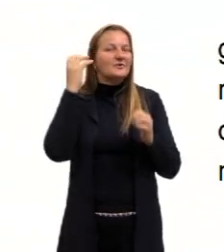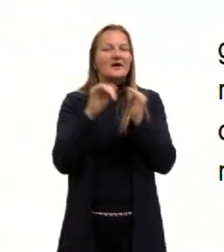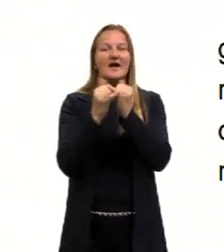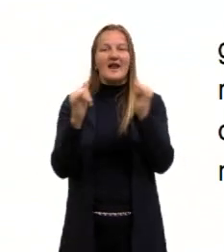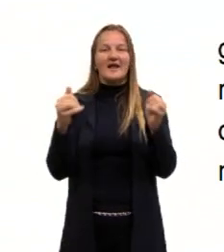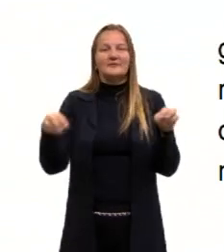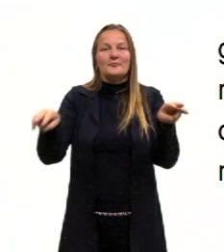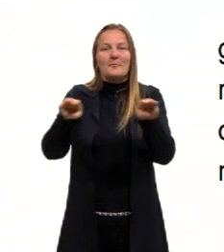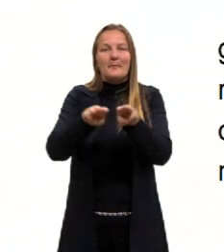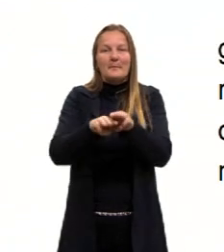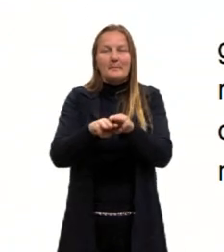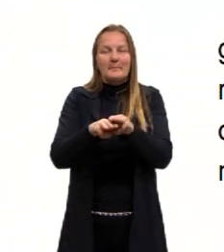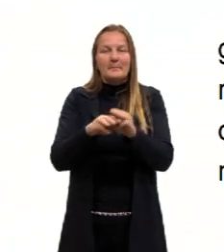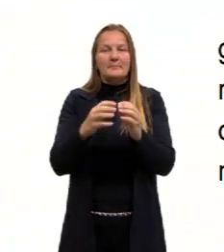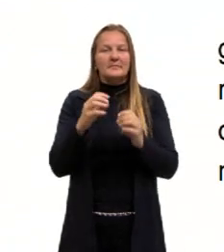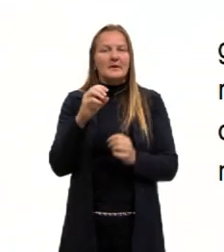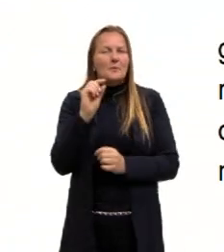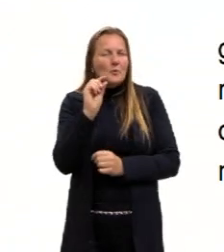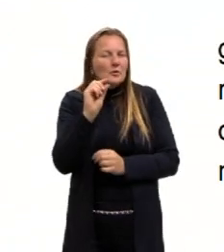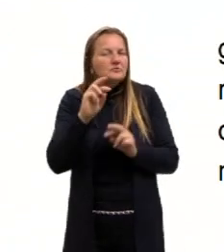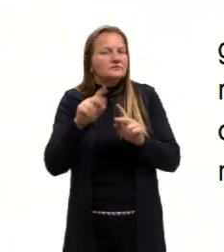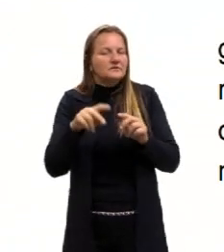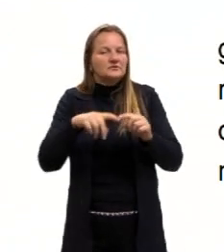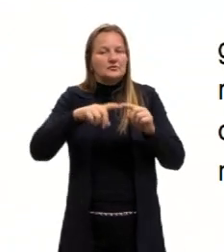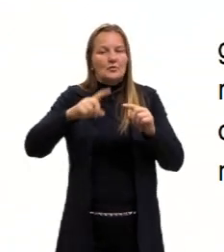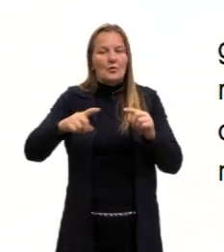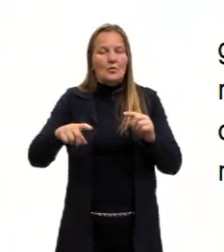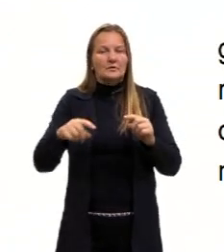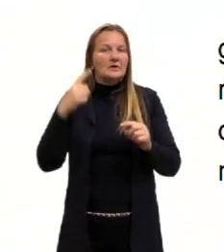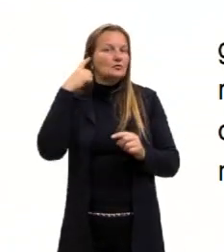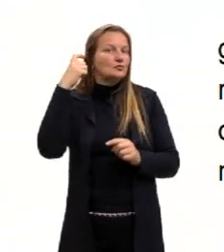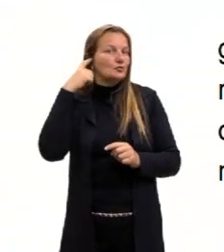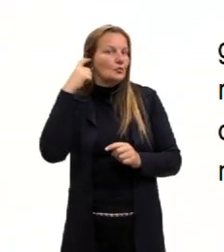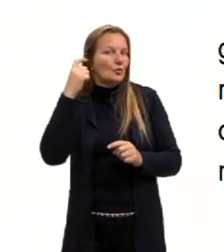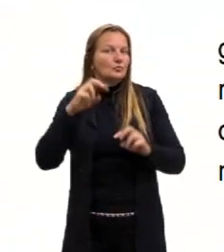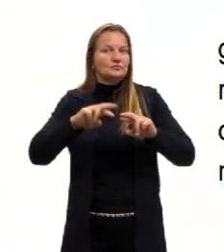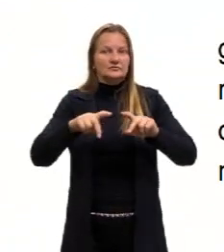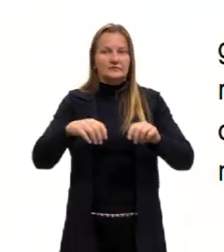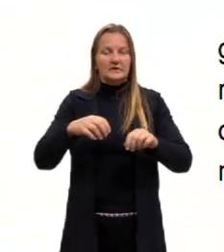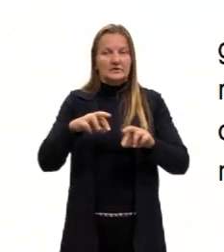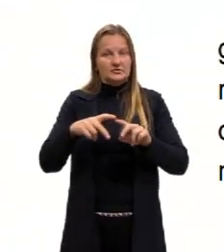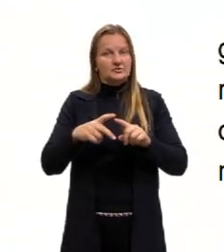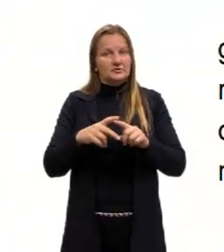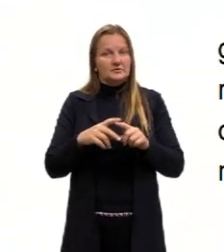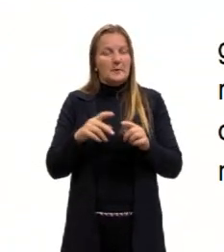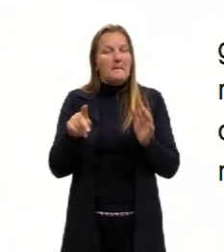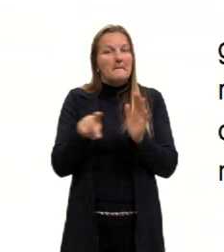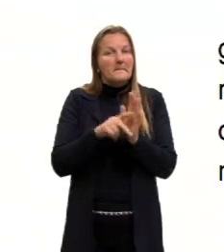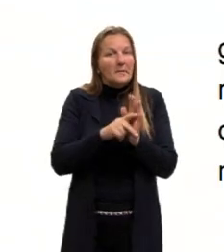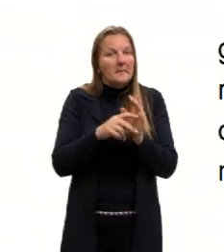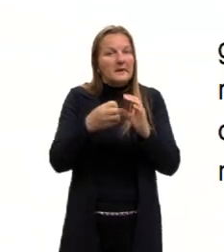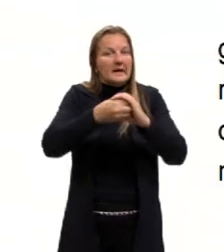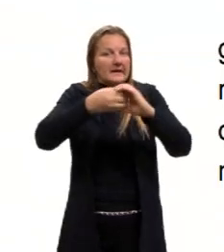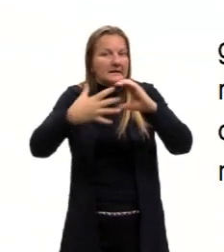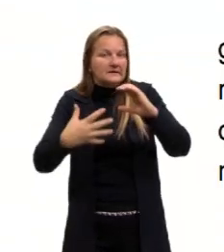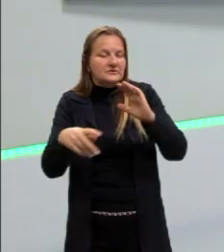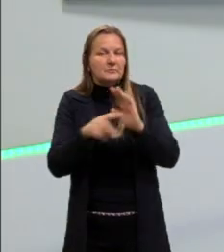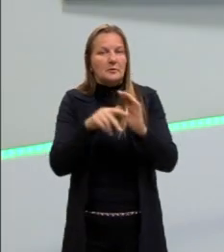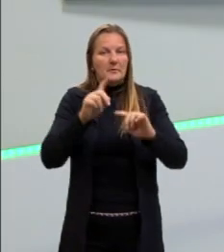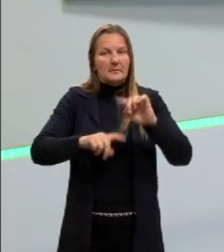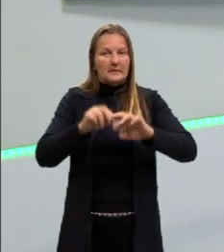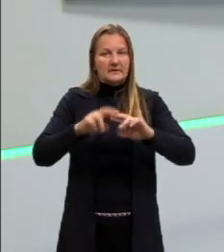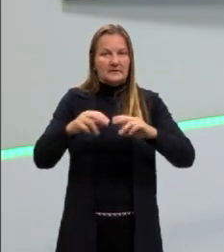que são ondas um pouquinho diferentes, né? A onda do som, ela é uma onda mecânica que vai precisar de um meio material